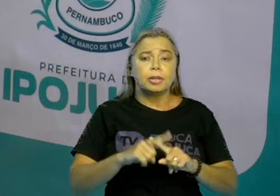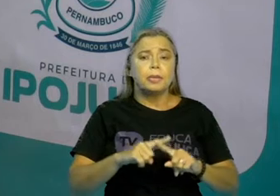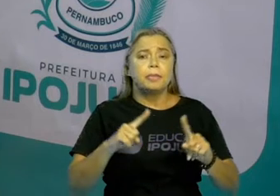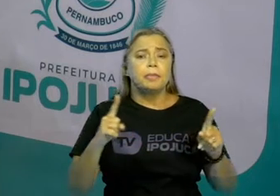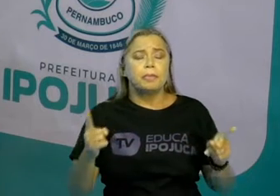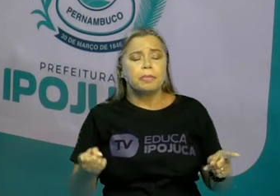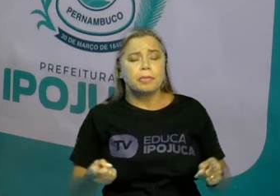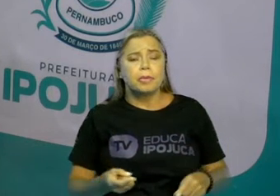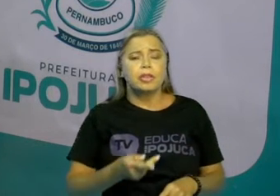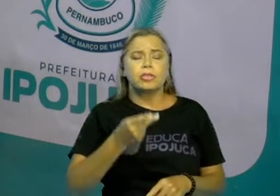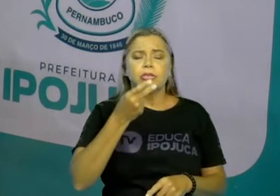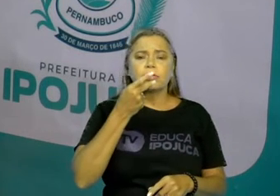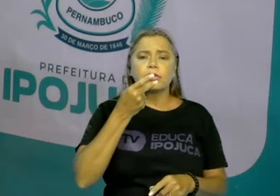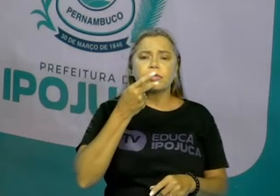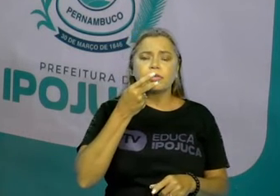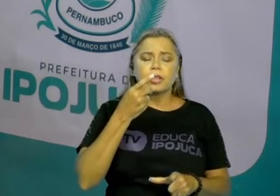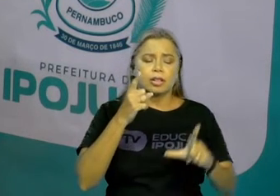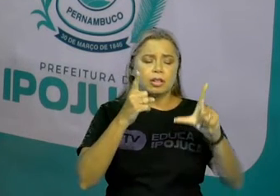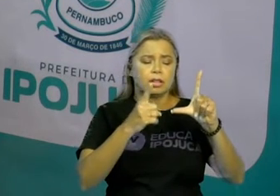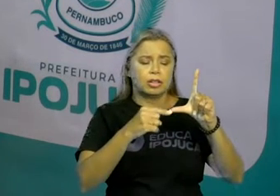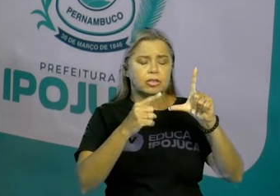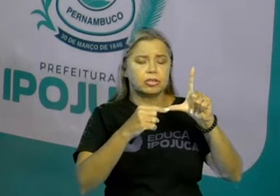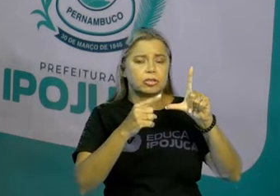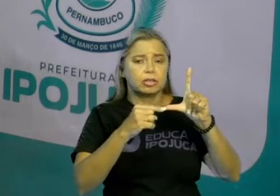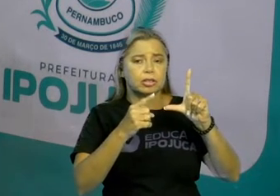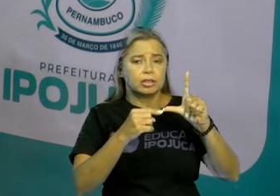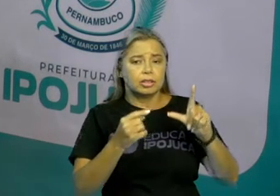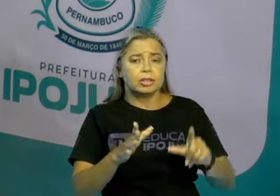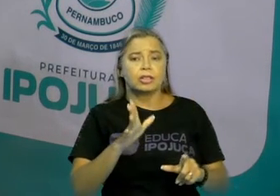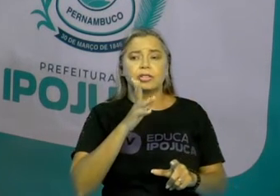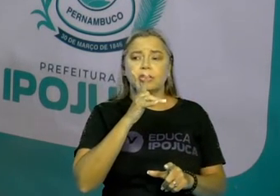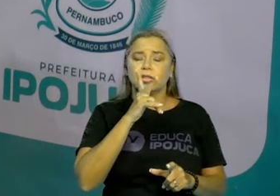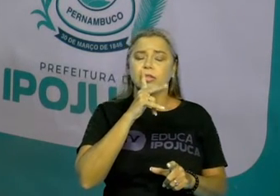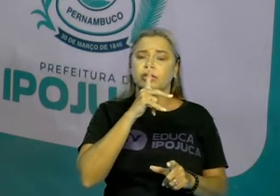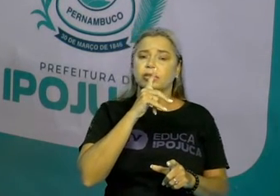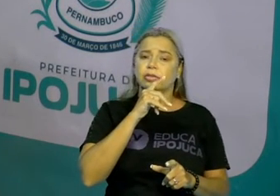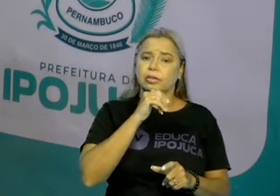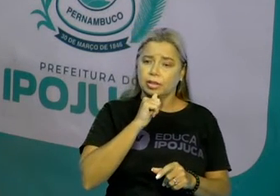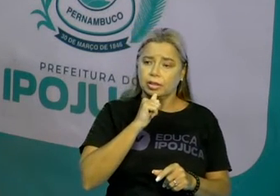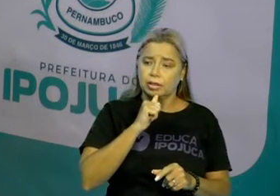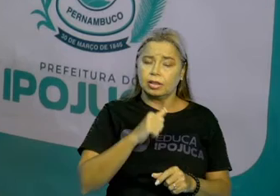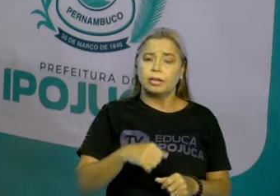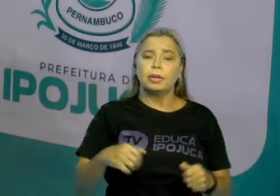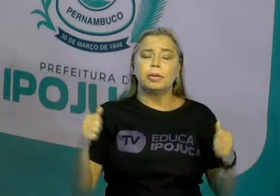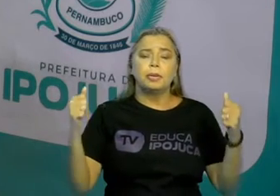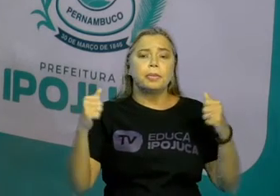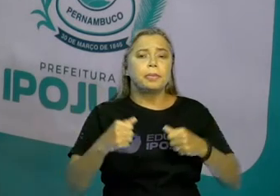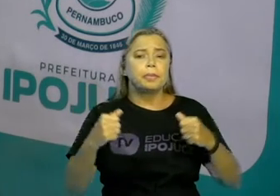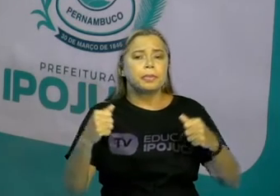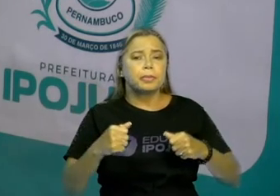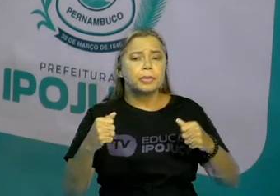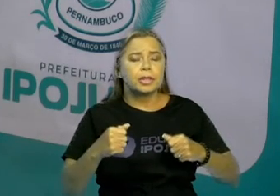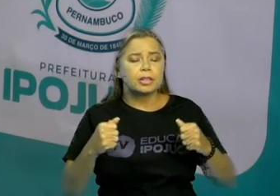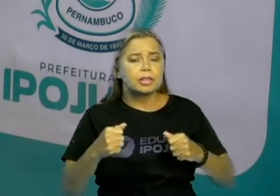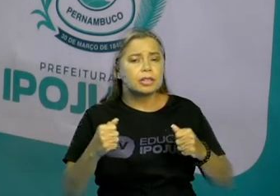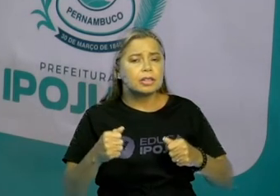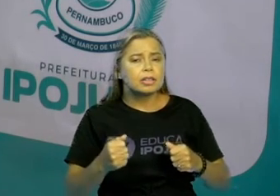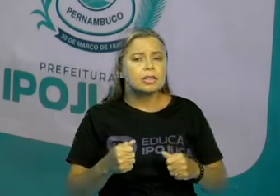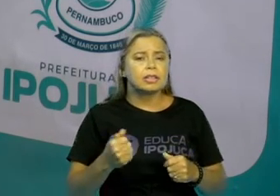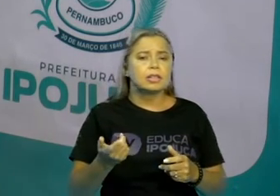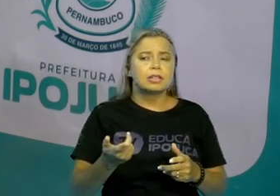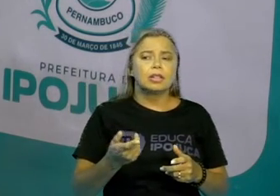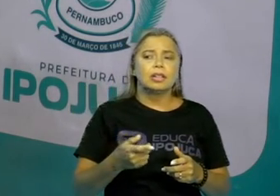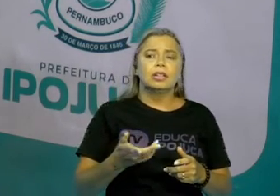com o nome das letras, a gente percebe que necessita de uma puxadinha, como no caso do S,